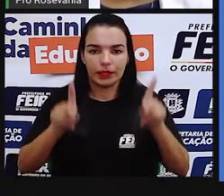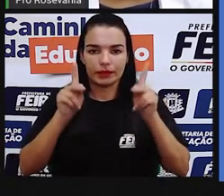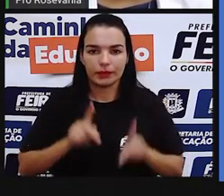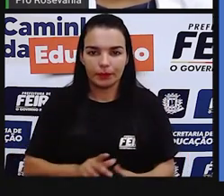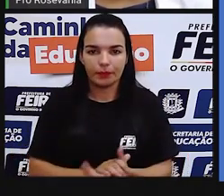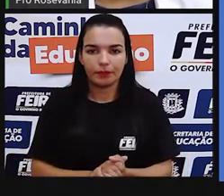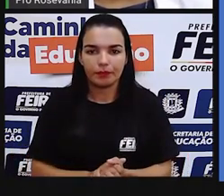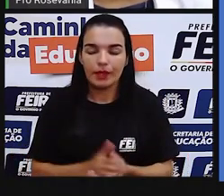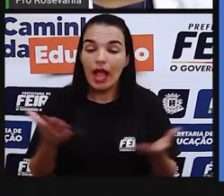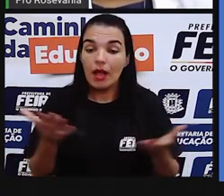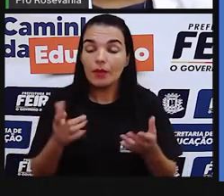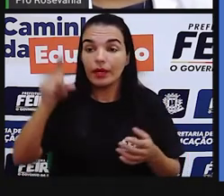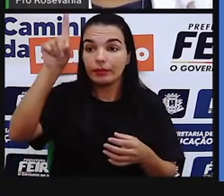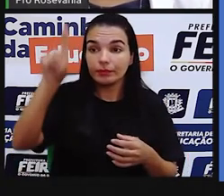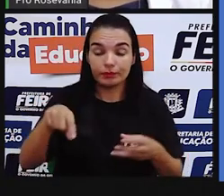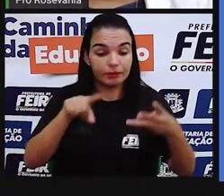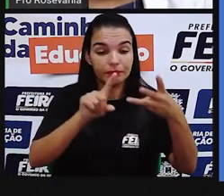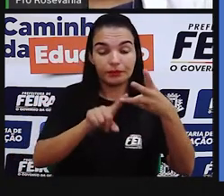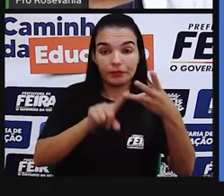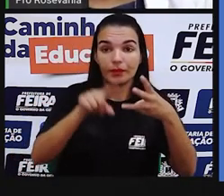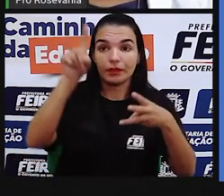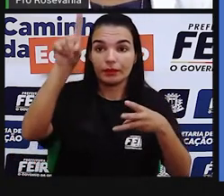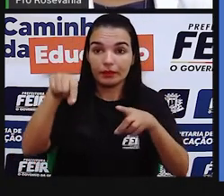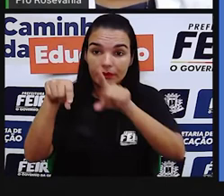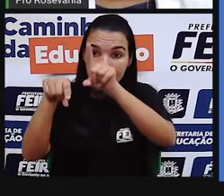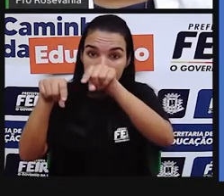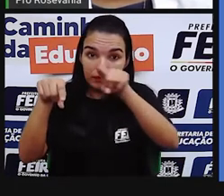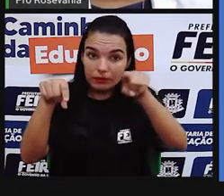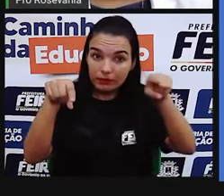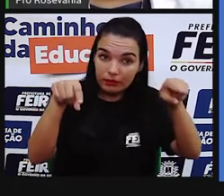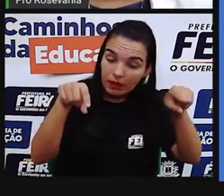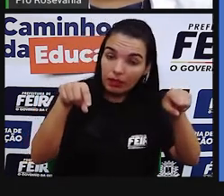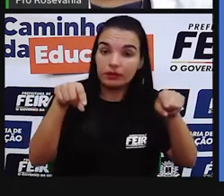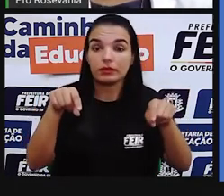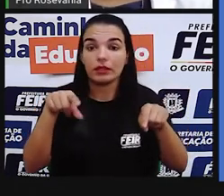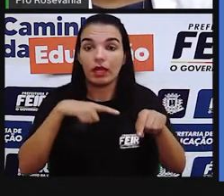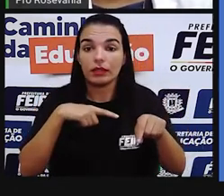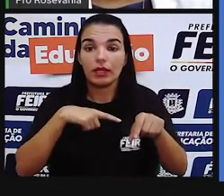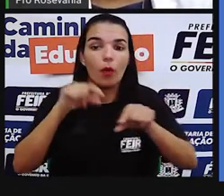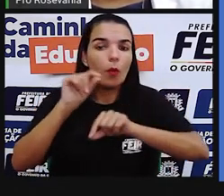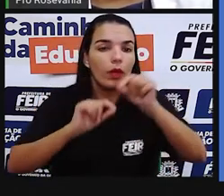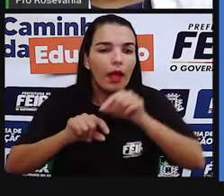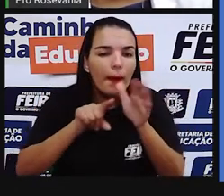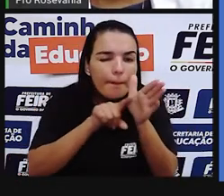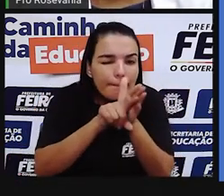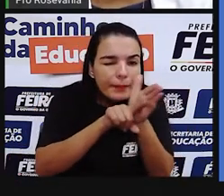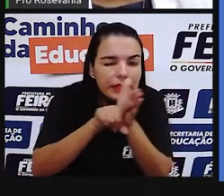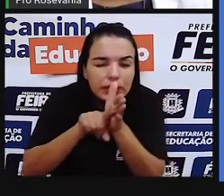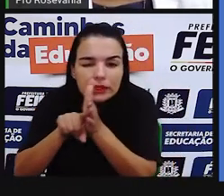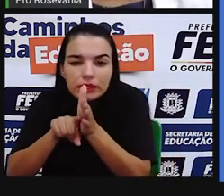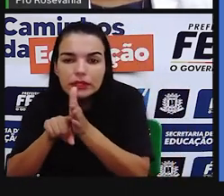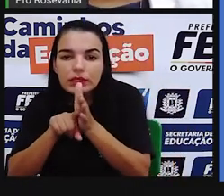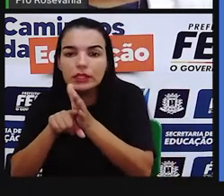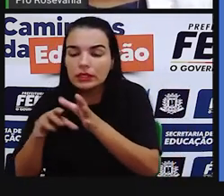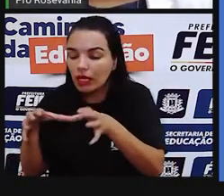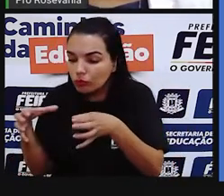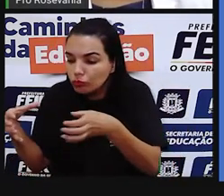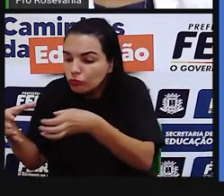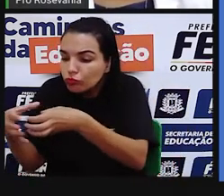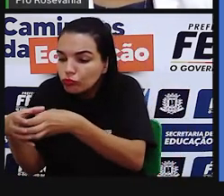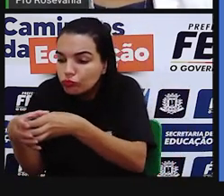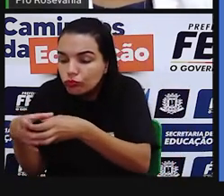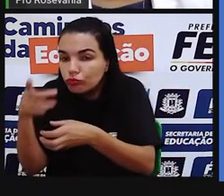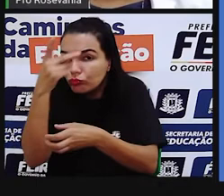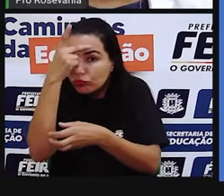a população é um conjunto de outros elementos ou resultados sobre investigação. Então, na realidade,